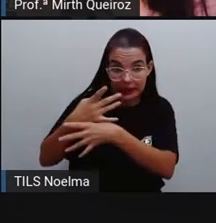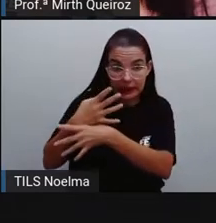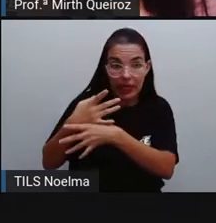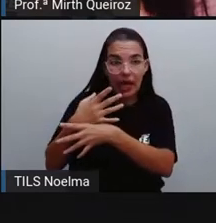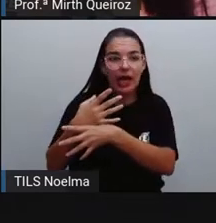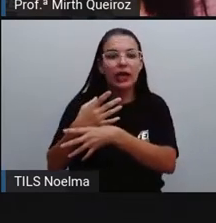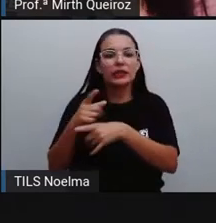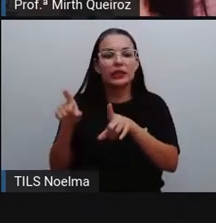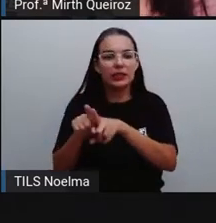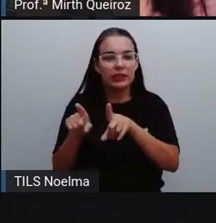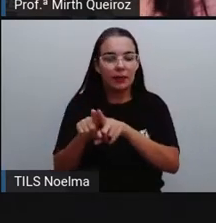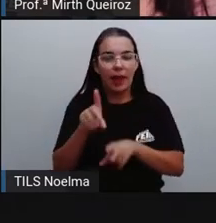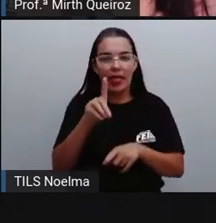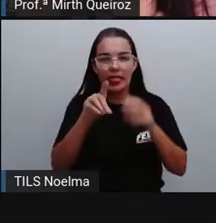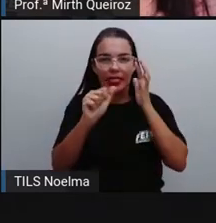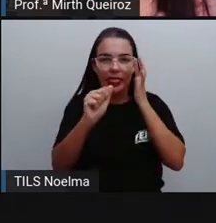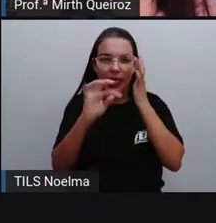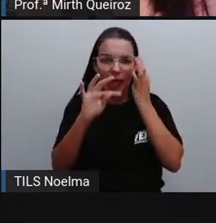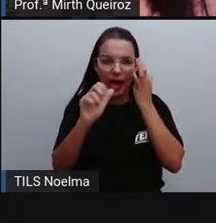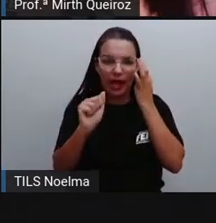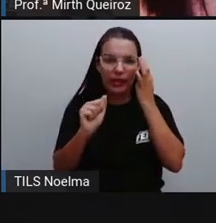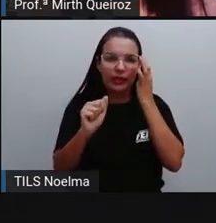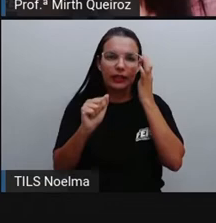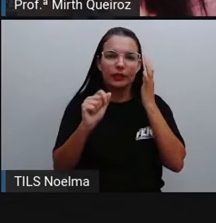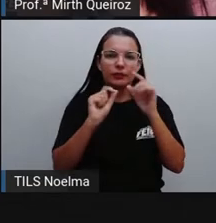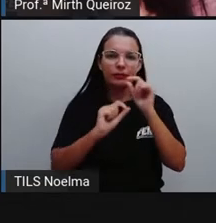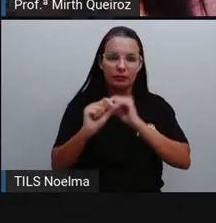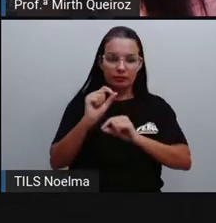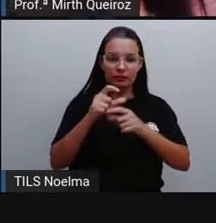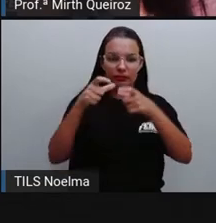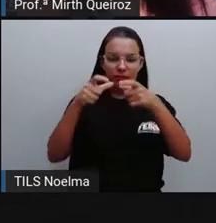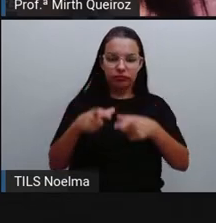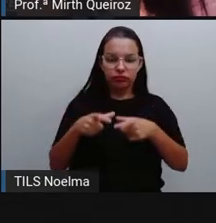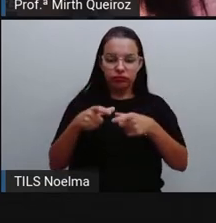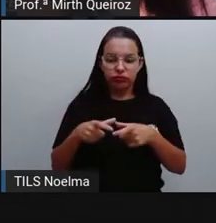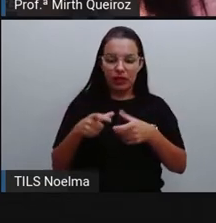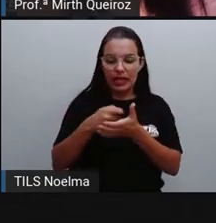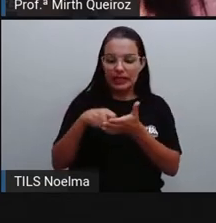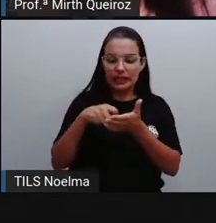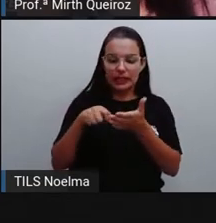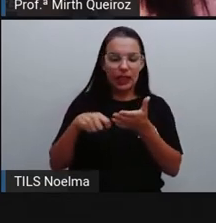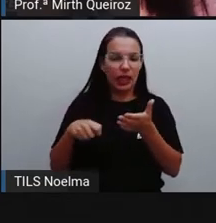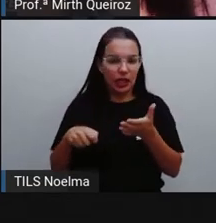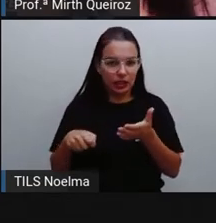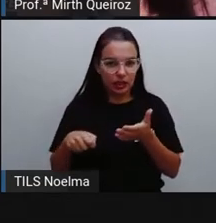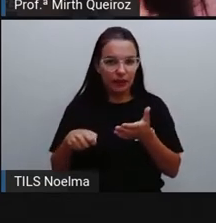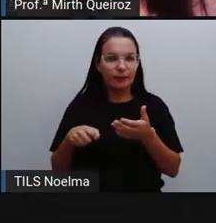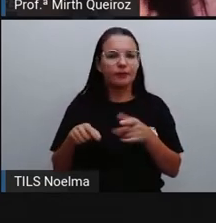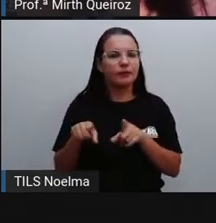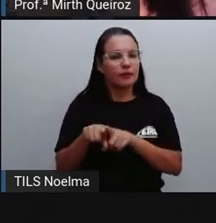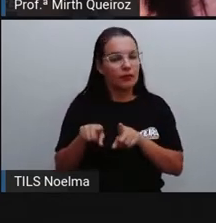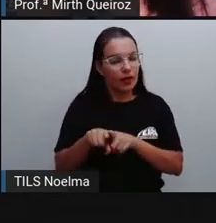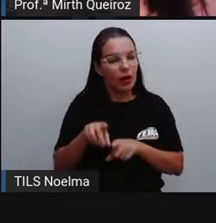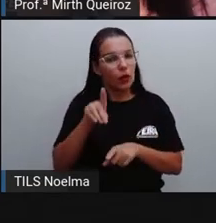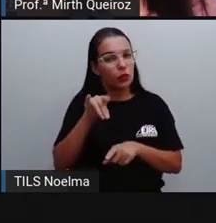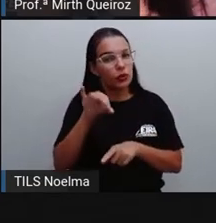Local e data. O local onde foi escrita a carta e a data em que foi escrita a carta.